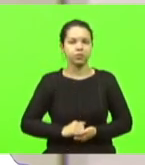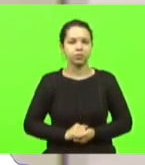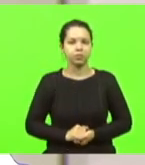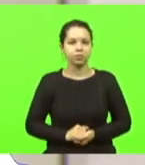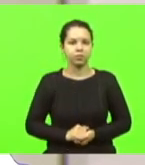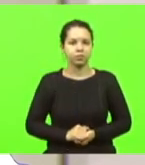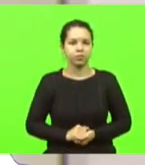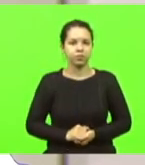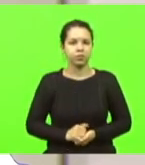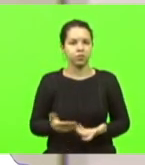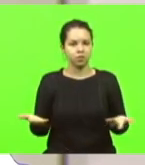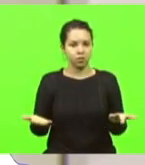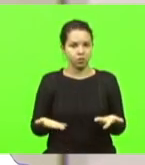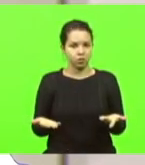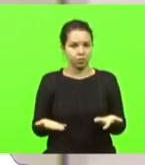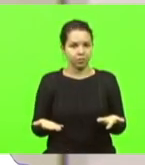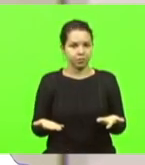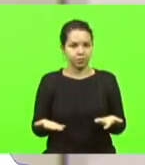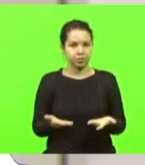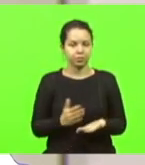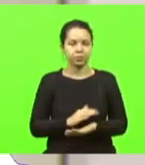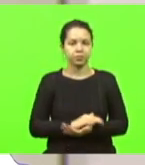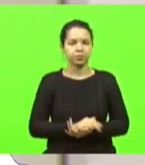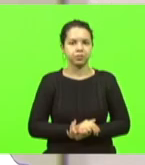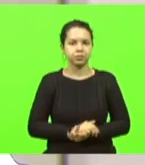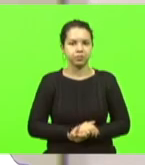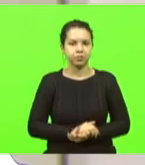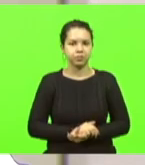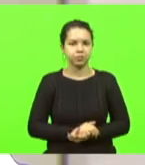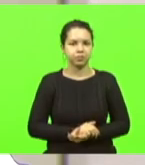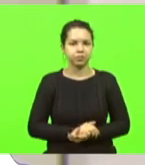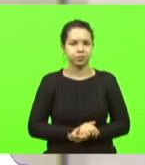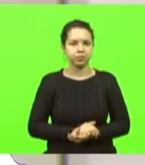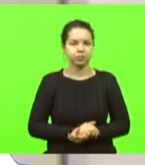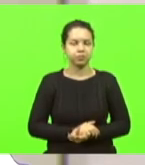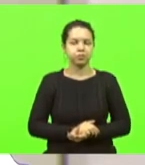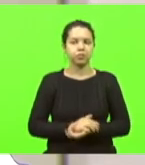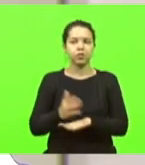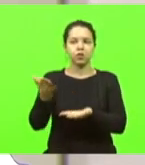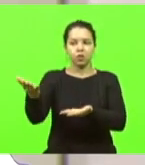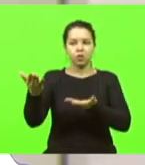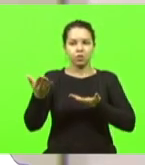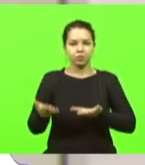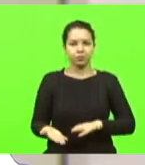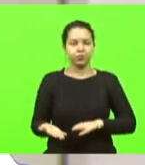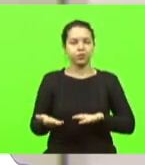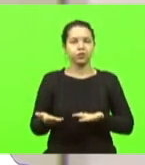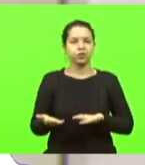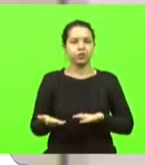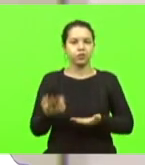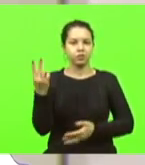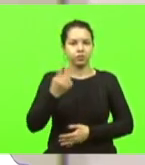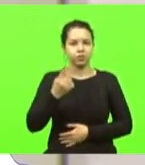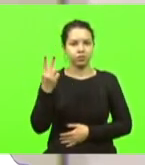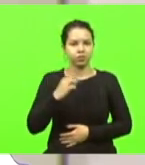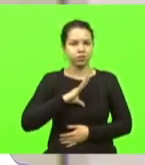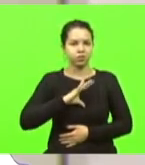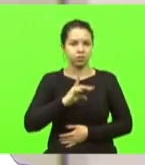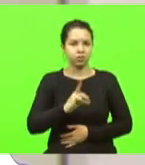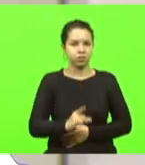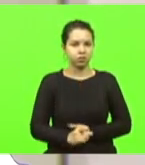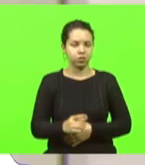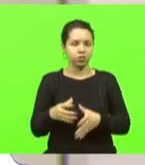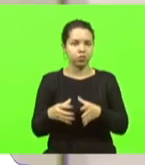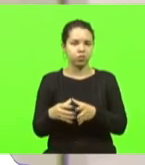nesse momento eu chamo o vice-coordenador do Núcleo de Construtoras Imobiliárias